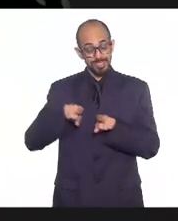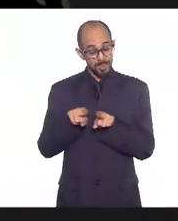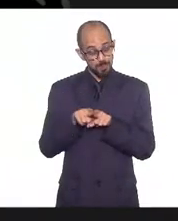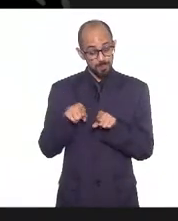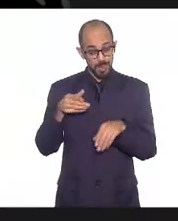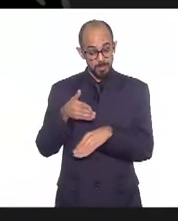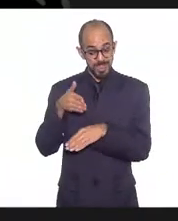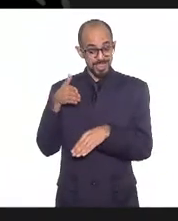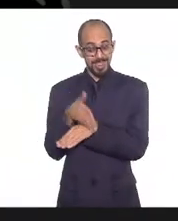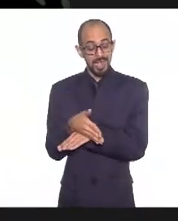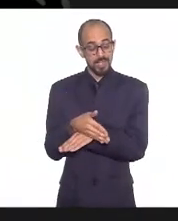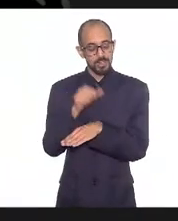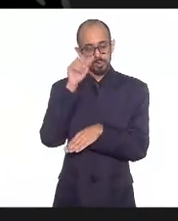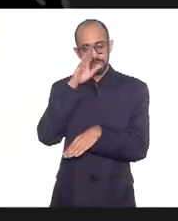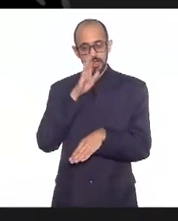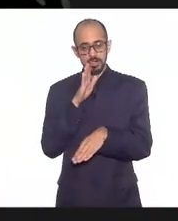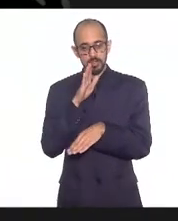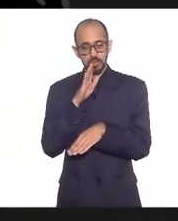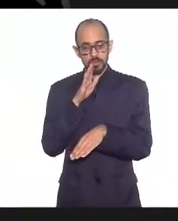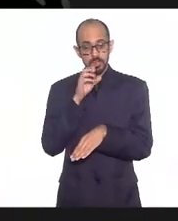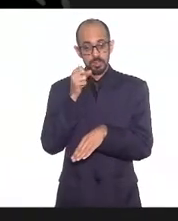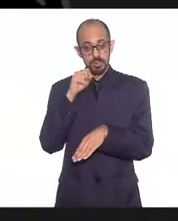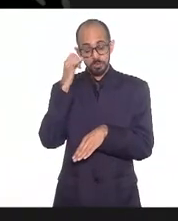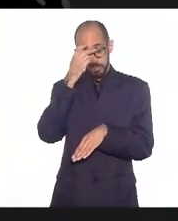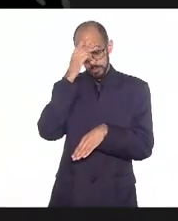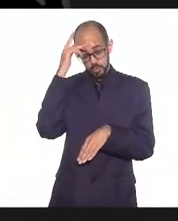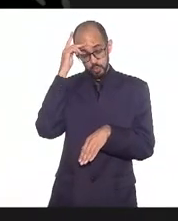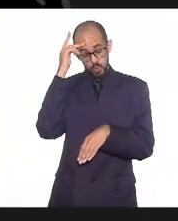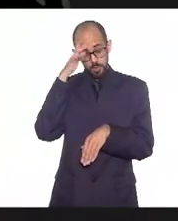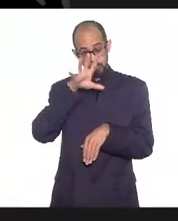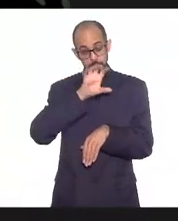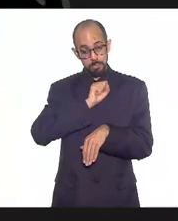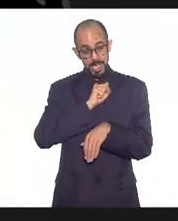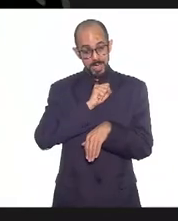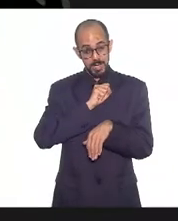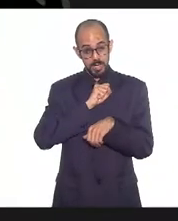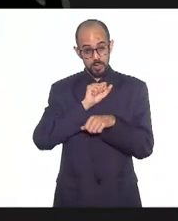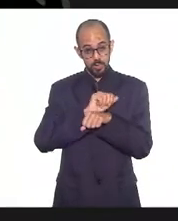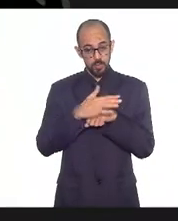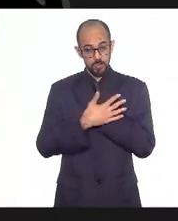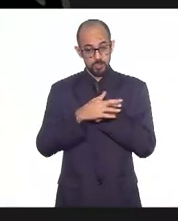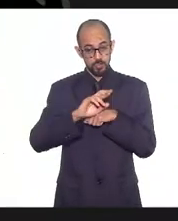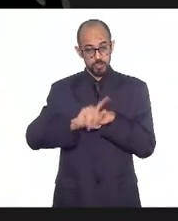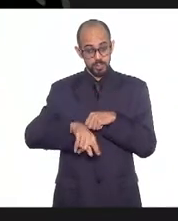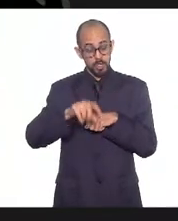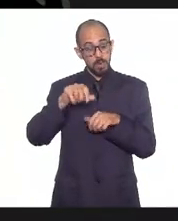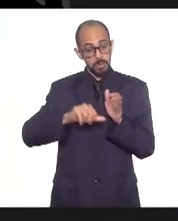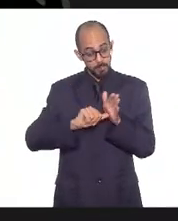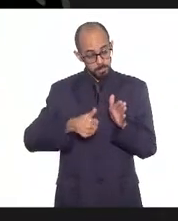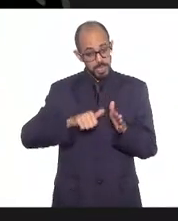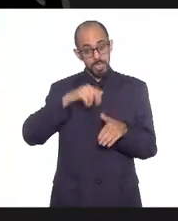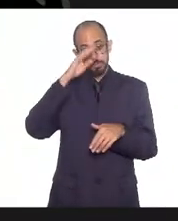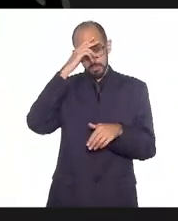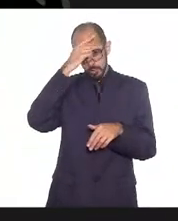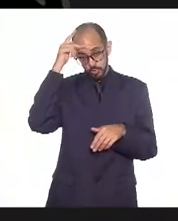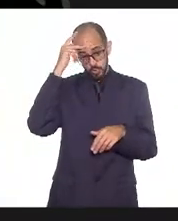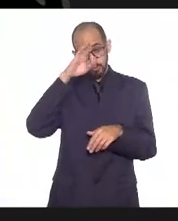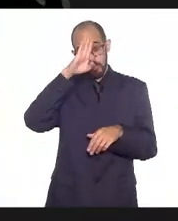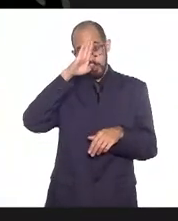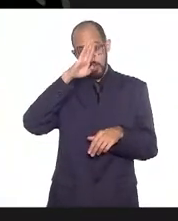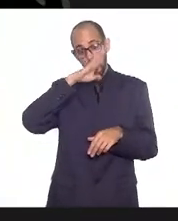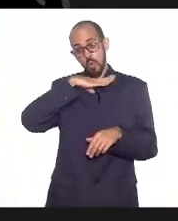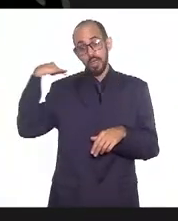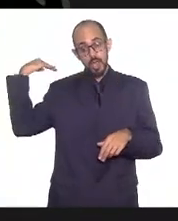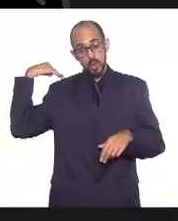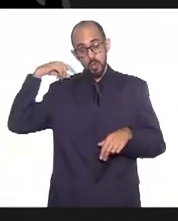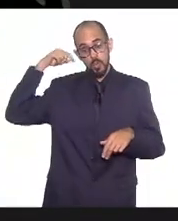Então, a primeira pessoa contaminada por Covid, a primeira pessoa que morreu por Covid, uma das primeiras pessoas foi aqui no Rio de